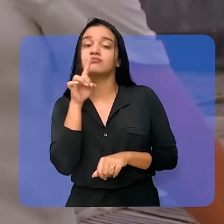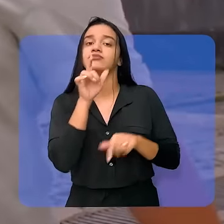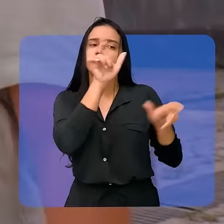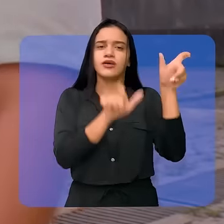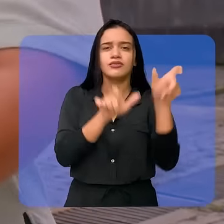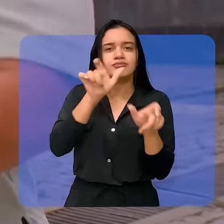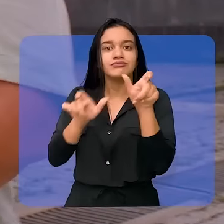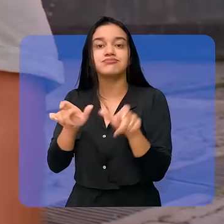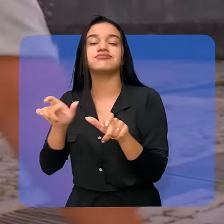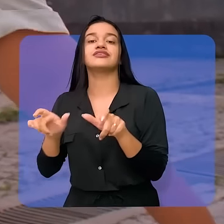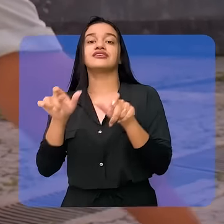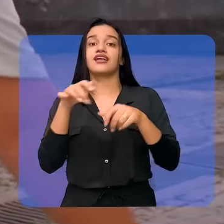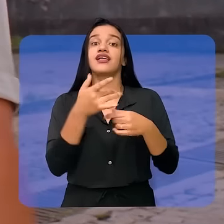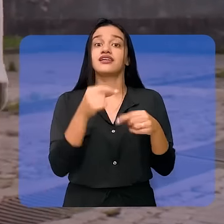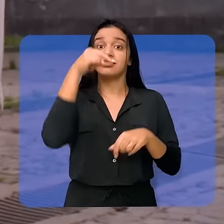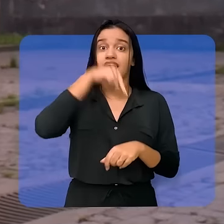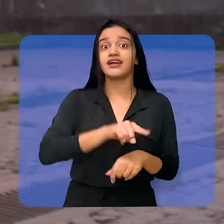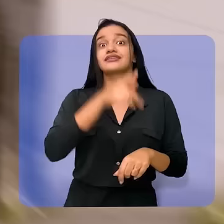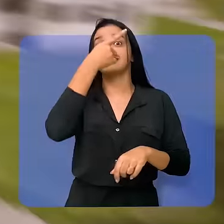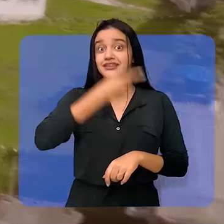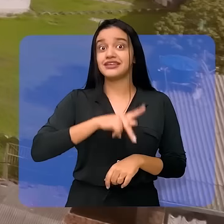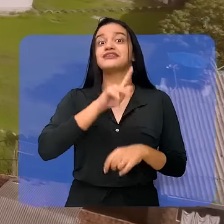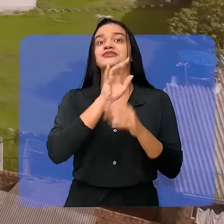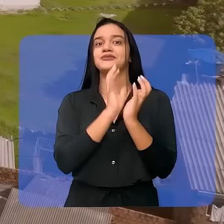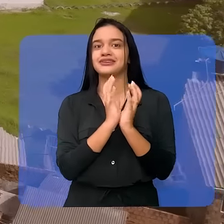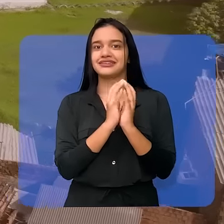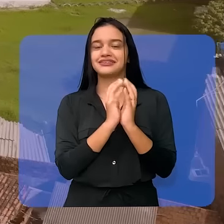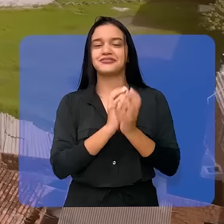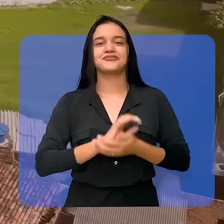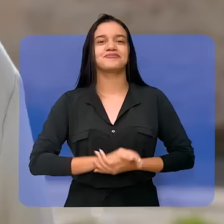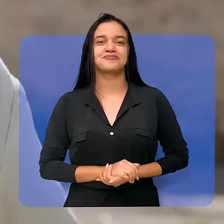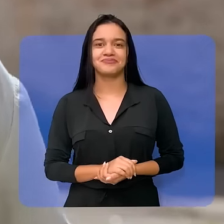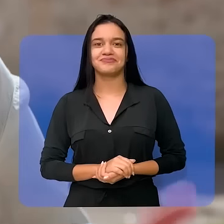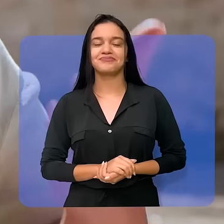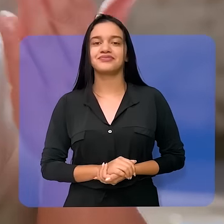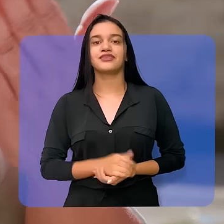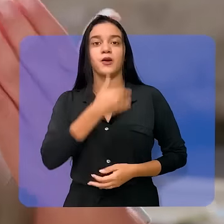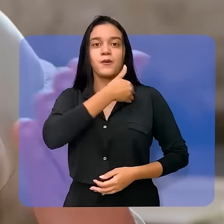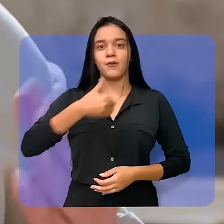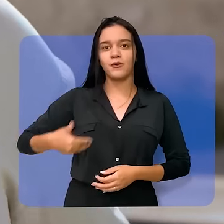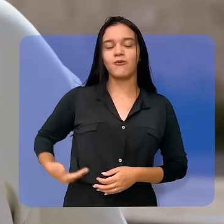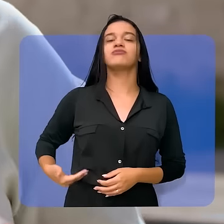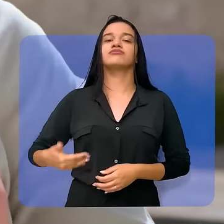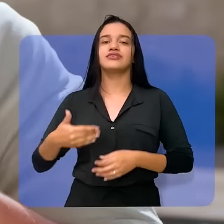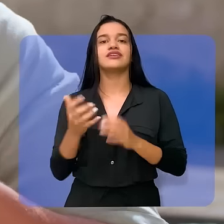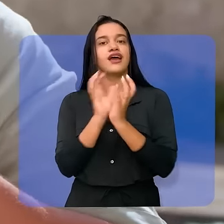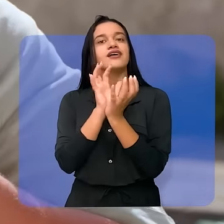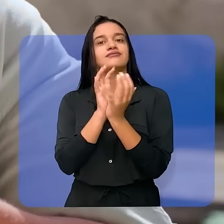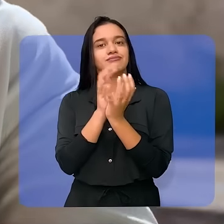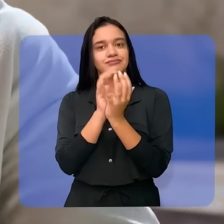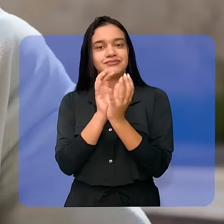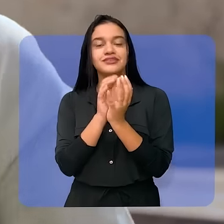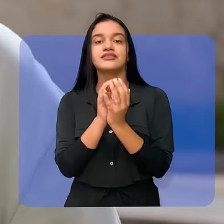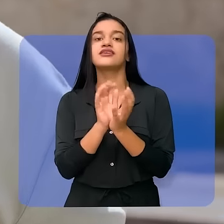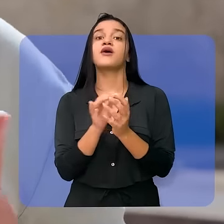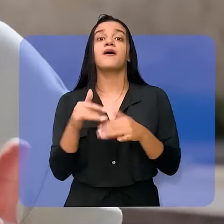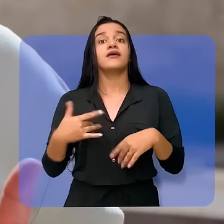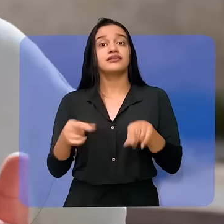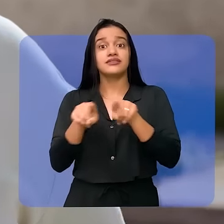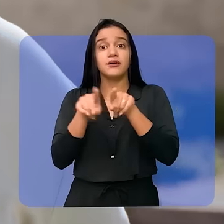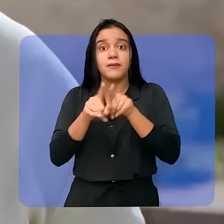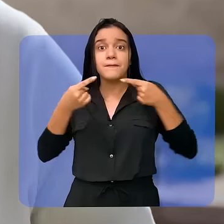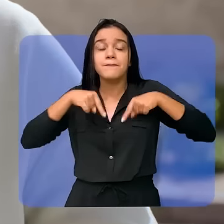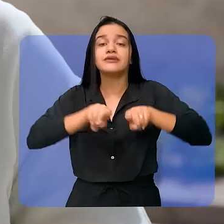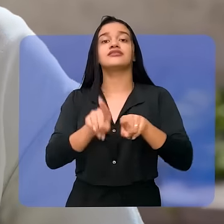pernambucanos da região metropolitana do Recife. O governo de Pernambuco, em parceria com o governo federal, o